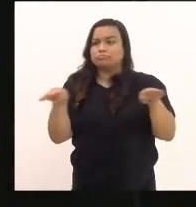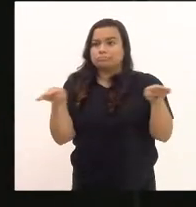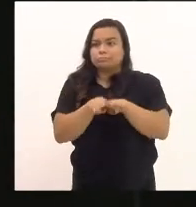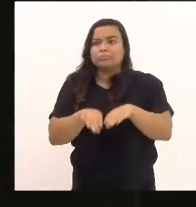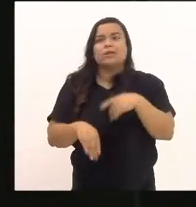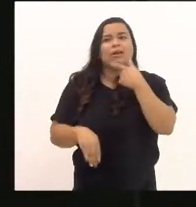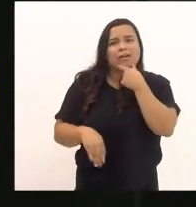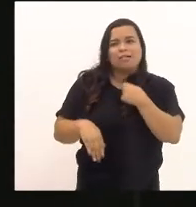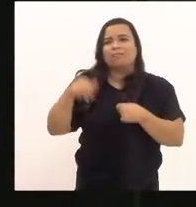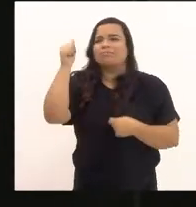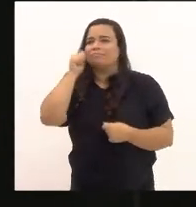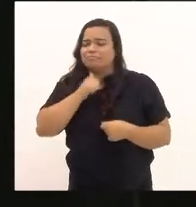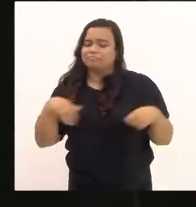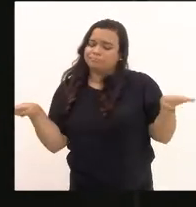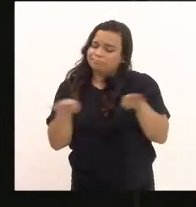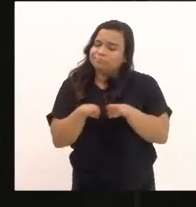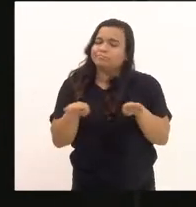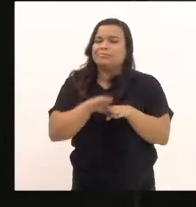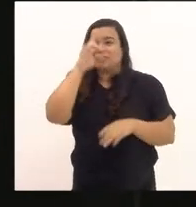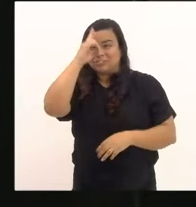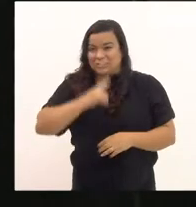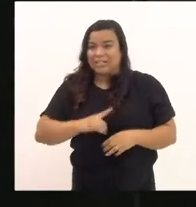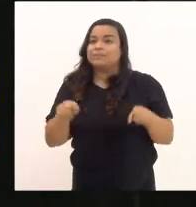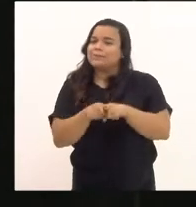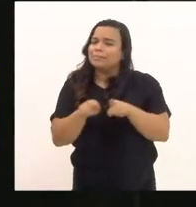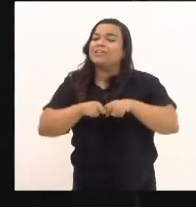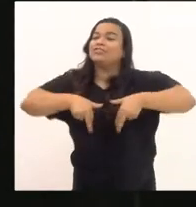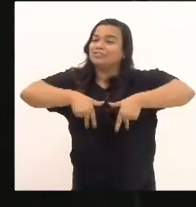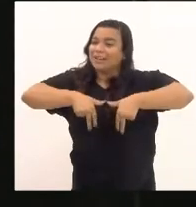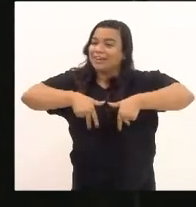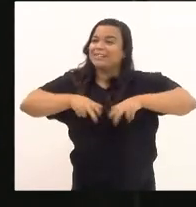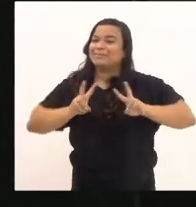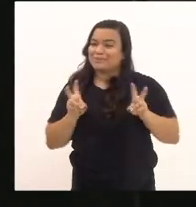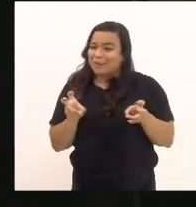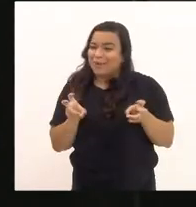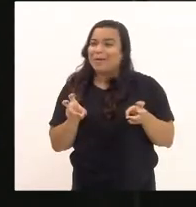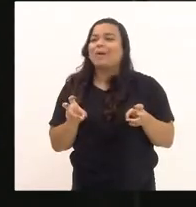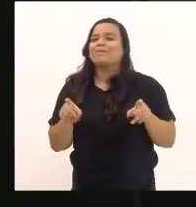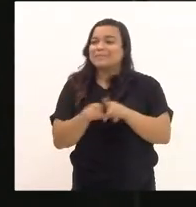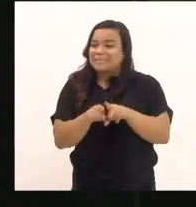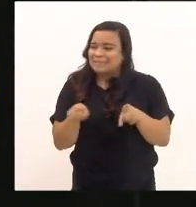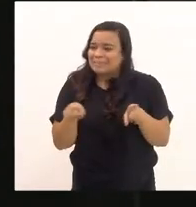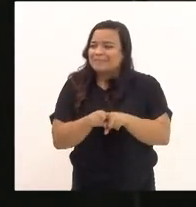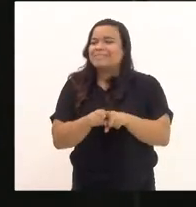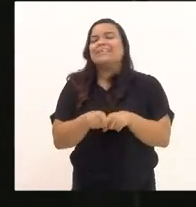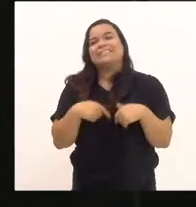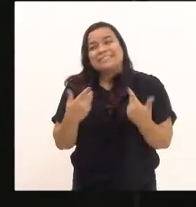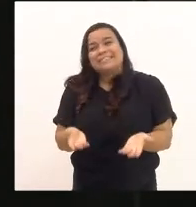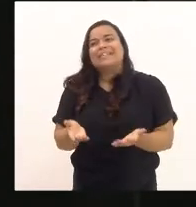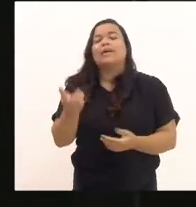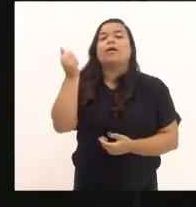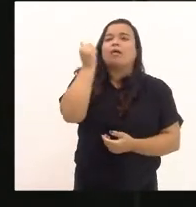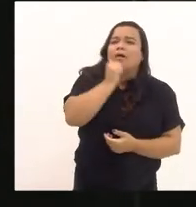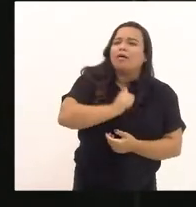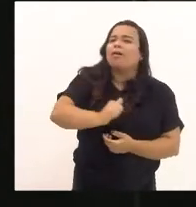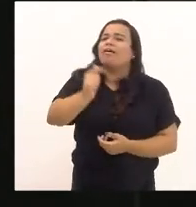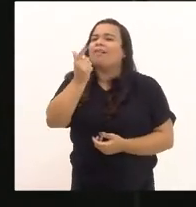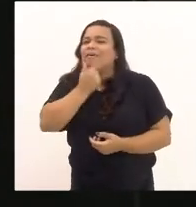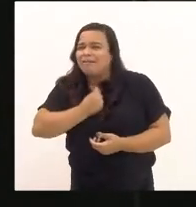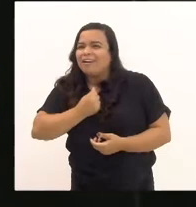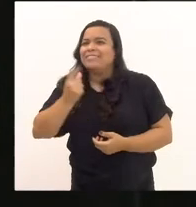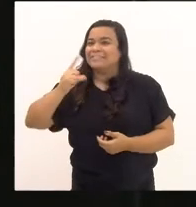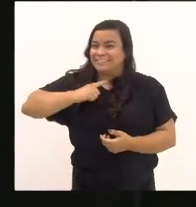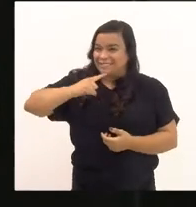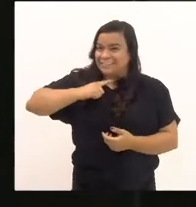e mulheres. Questão de gênero, um direito que os homens têm e as mulheres têm. Um deles é o